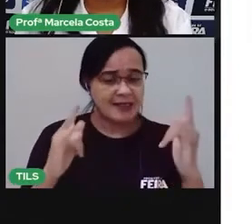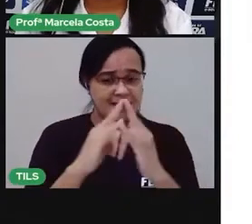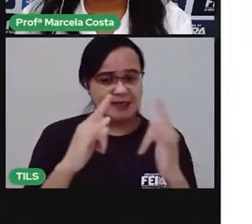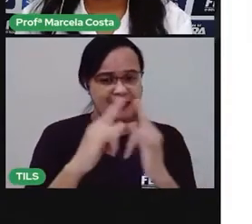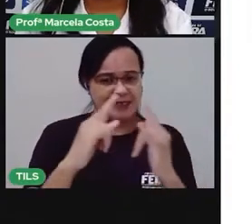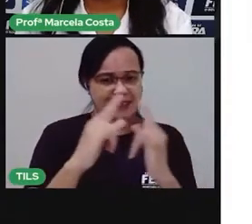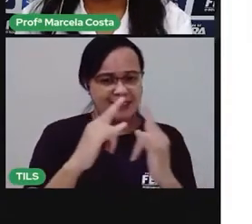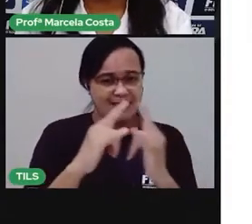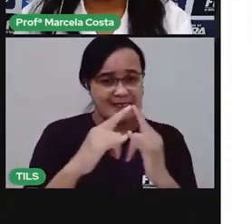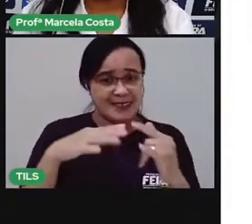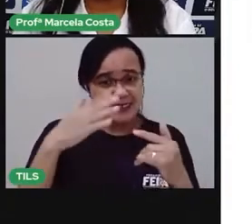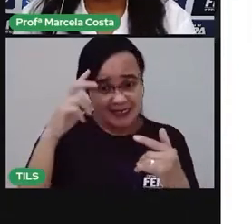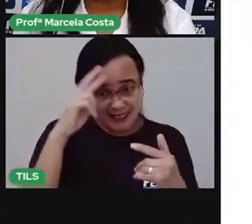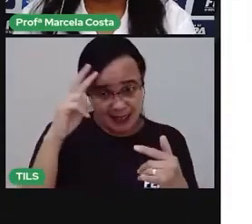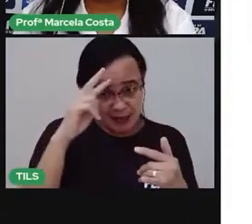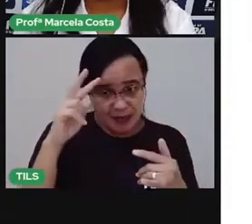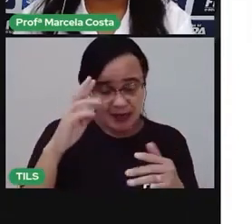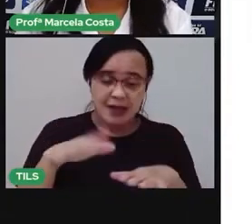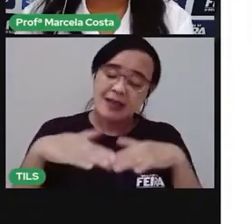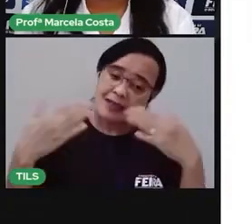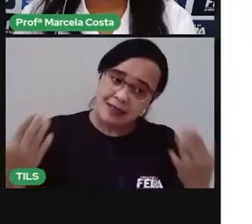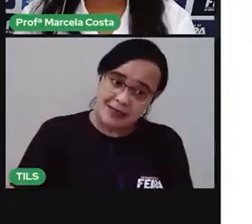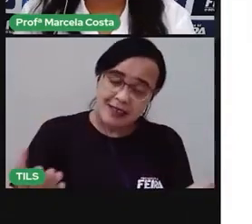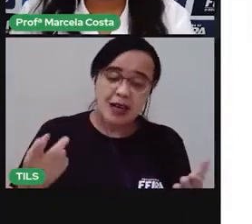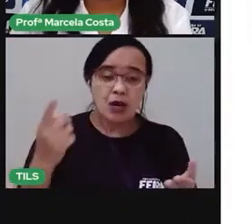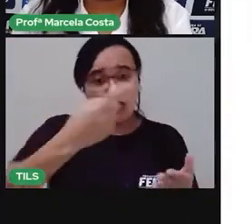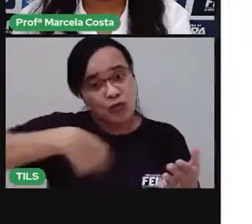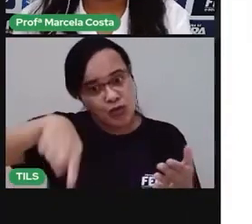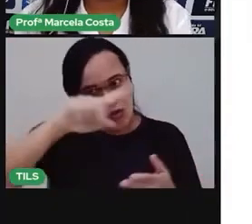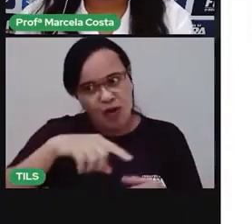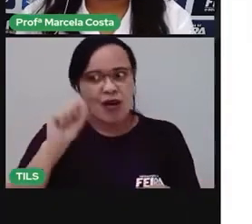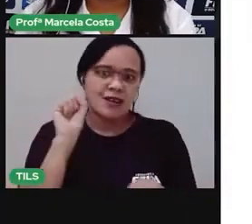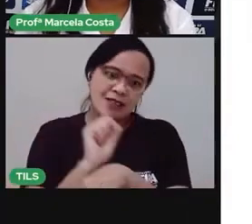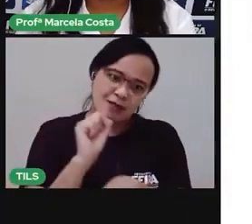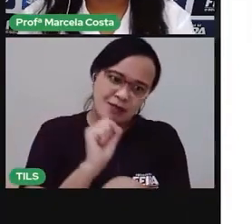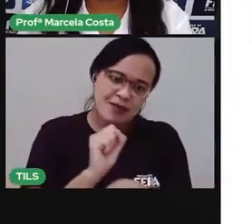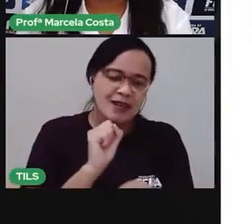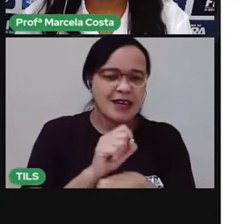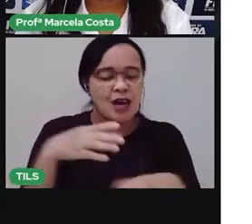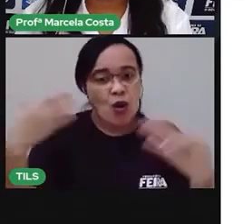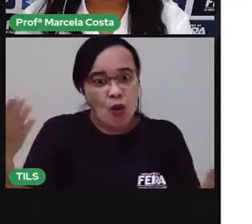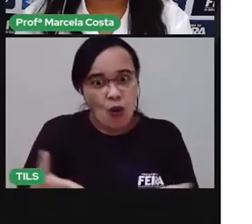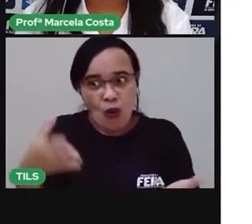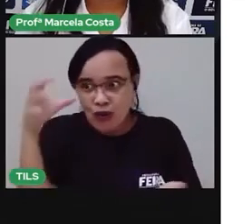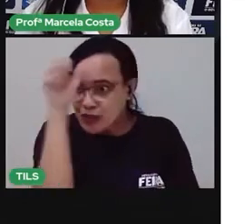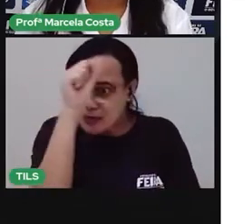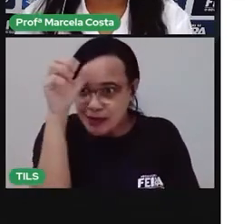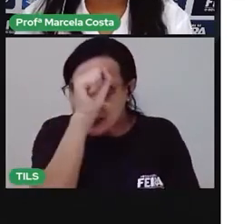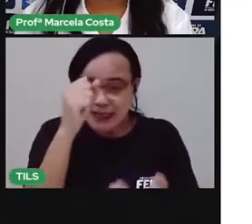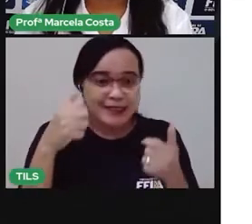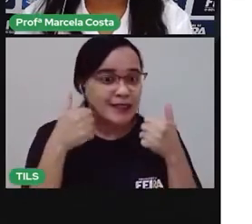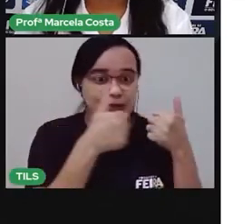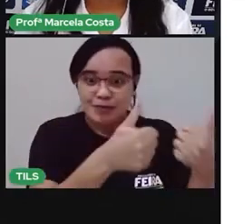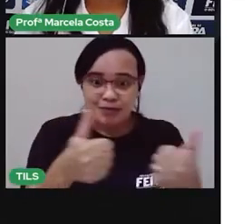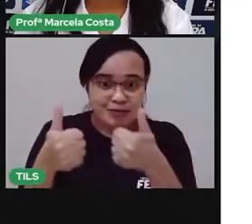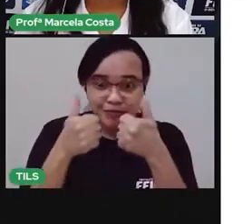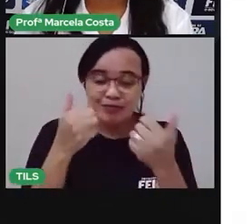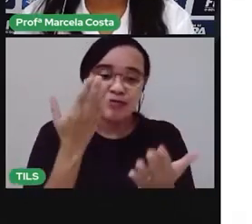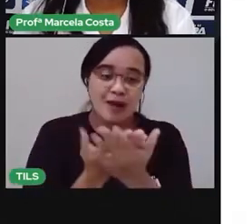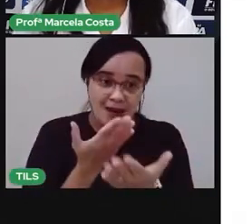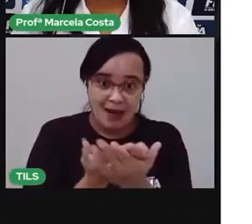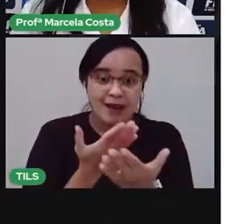Eu espero que vocês tenham aprendido bastante com nossa aula. Estejam animados pra caprichar aí no seu desenho da tarefa.